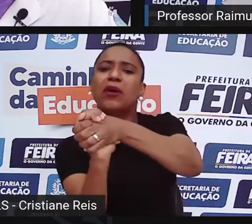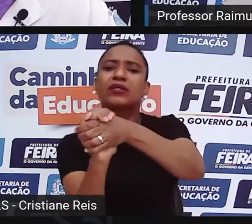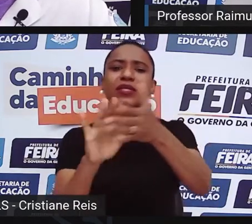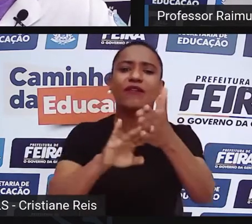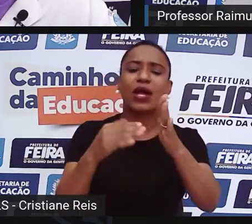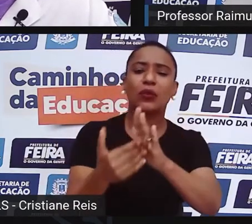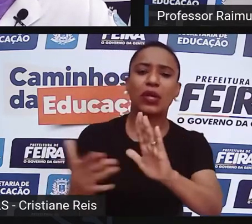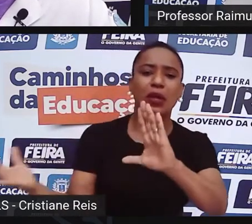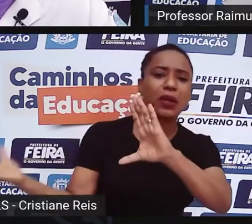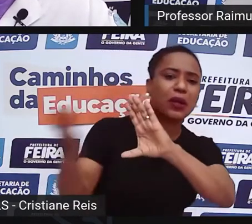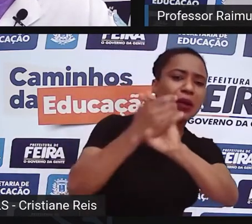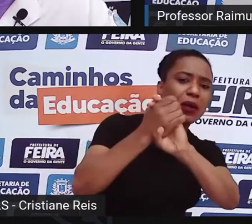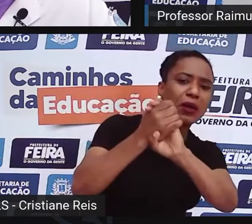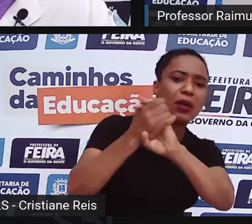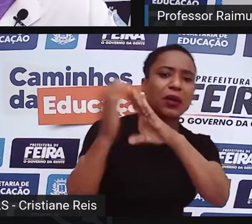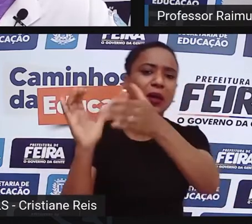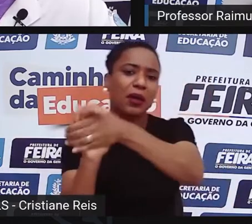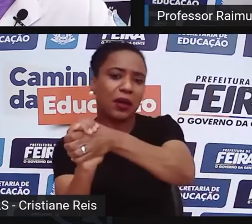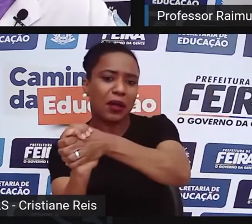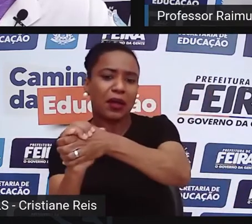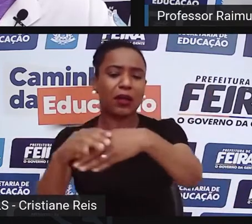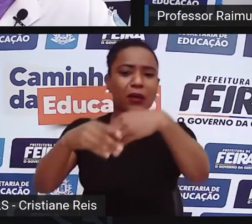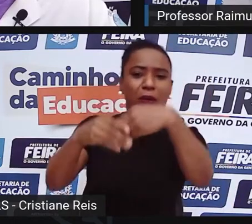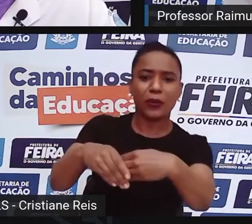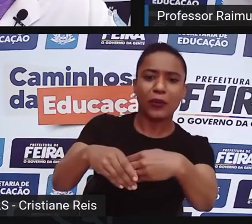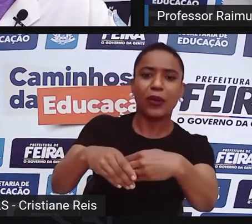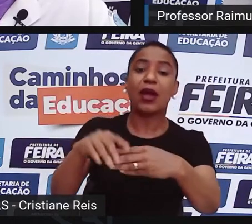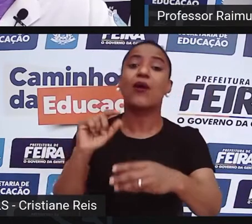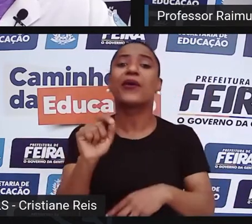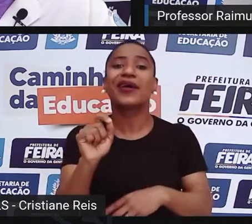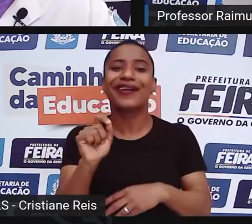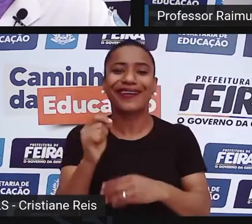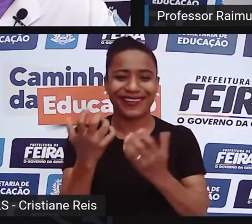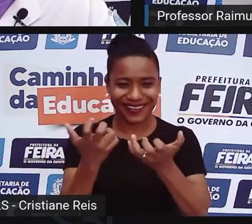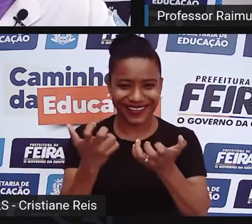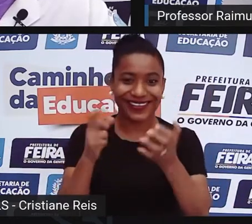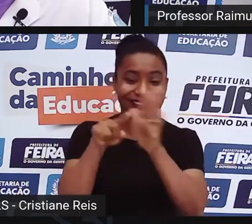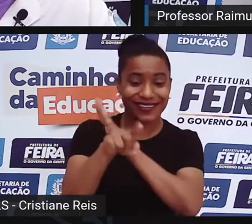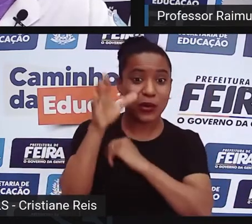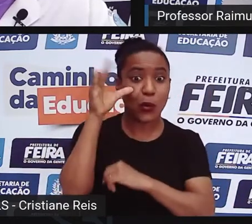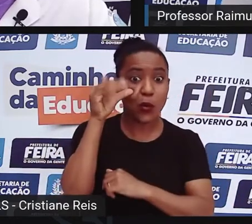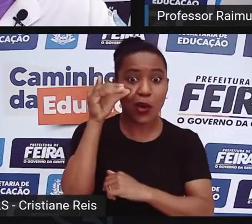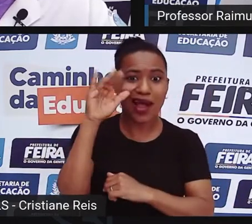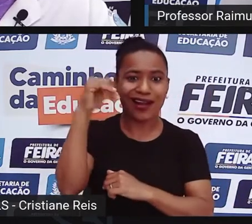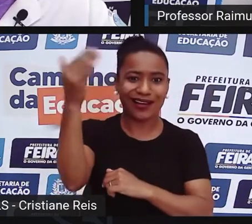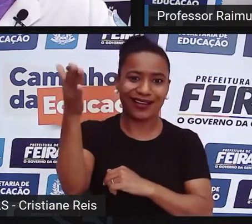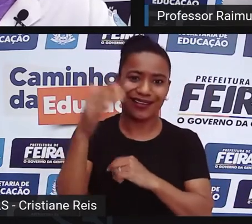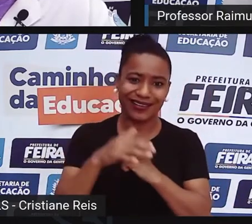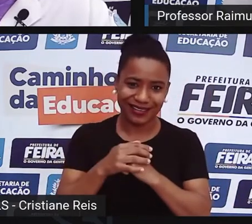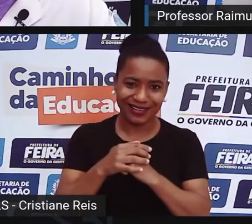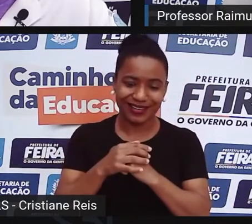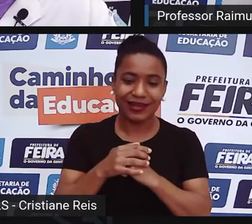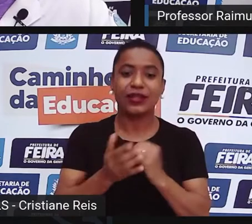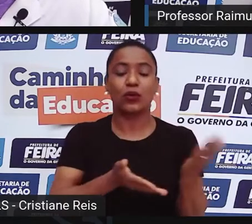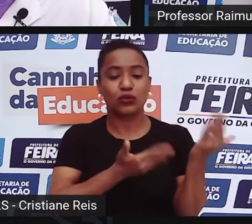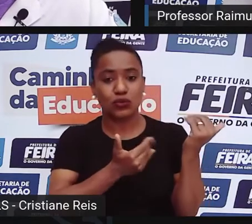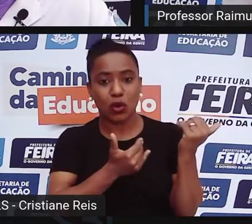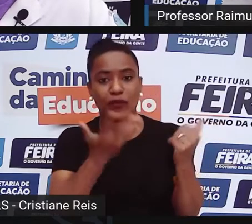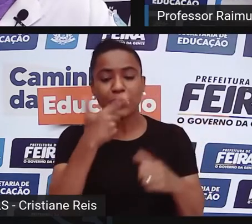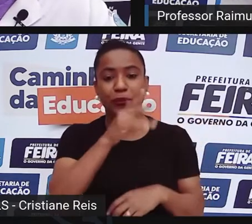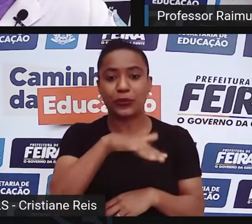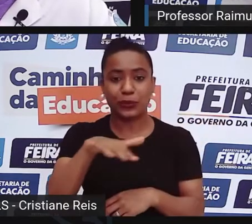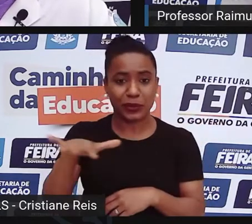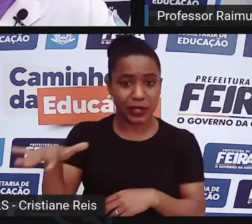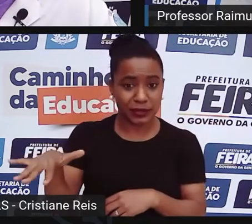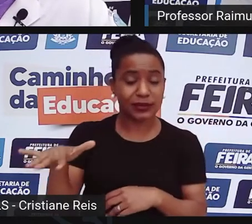e para que servem, então é importante a gente se atentar a isso, nossos jovens, nossas crianças,